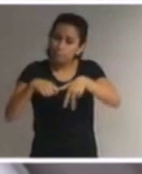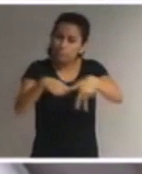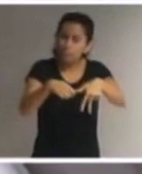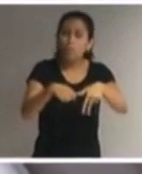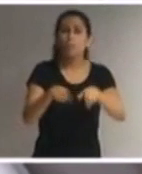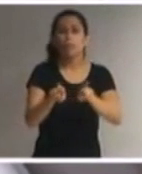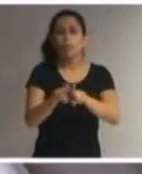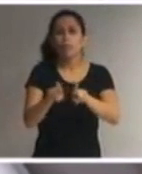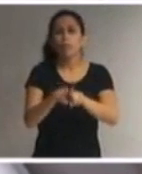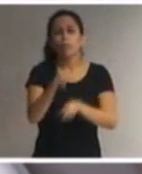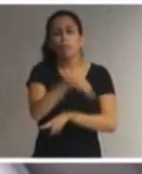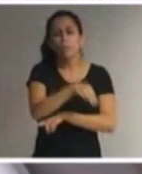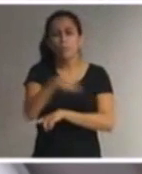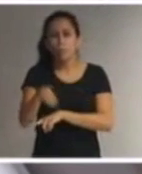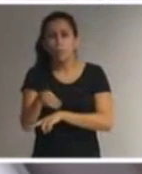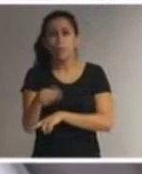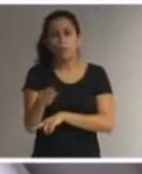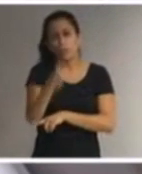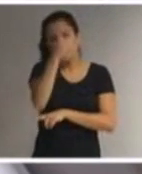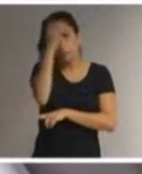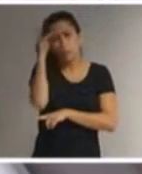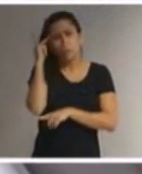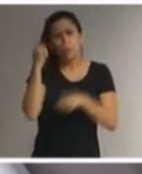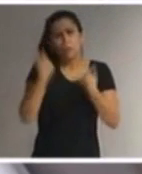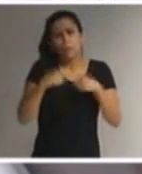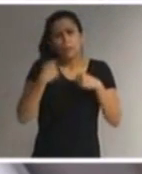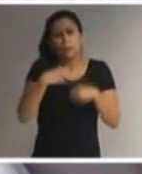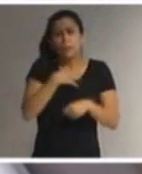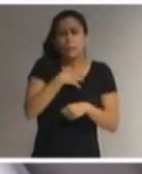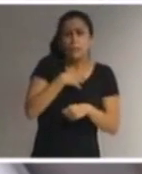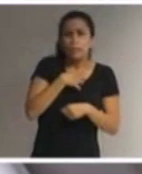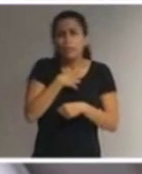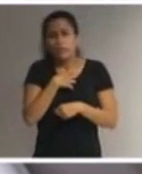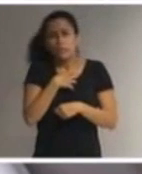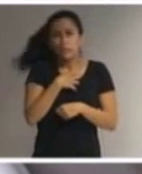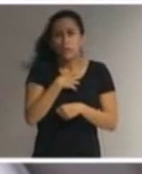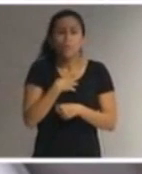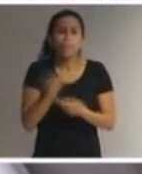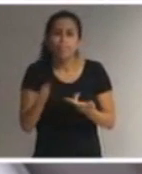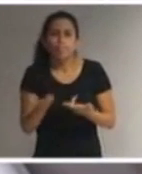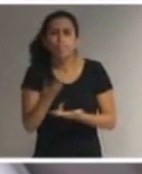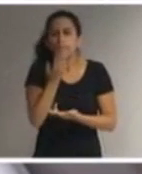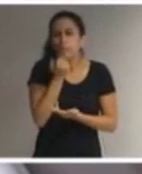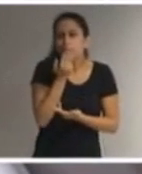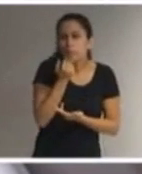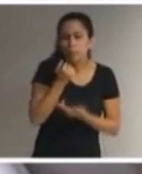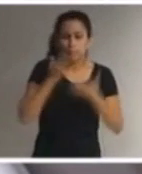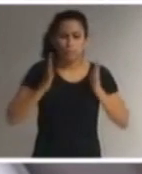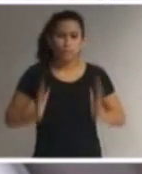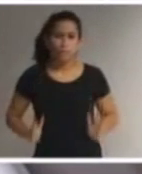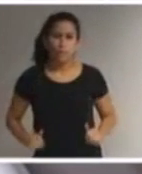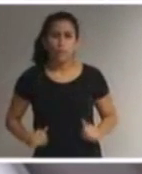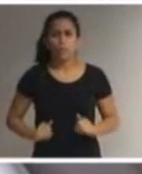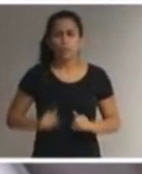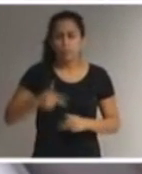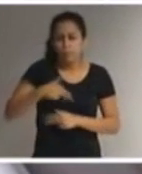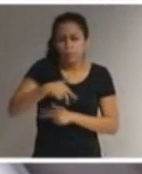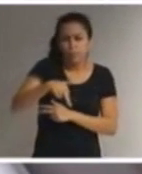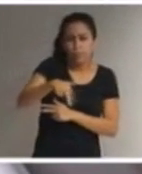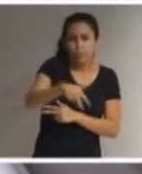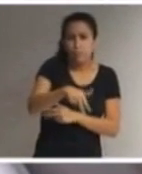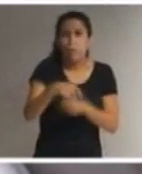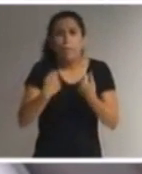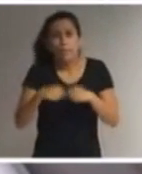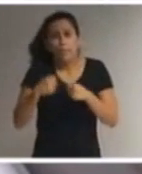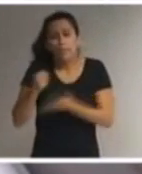cuidador dos alunos com necessidade de apoio nas atividades de higiene alimentação locomoção entre outras que exijam auxílio